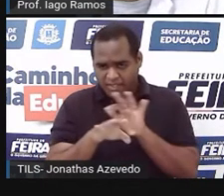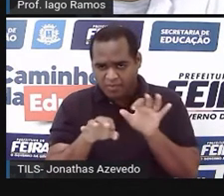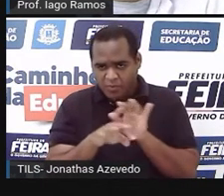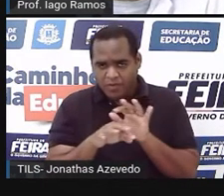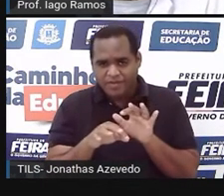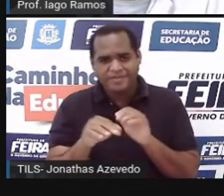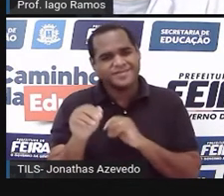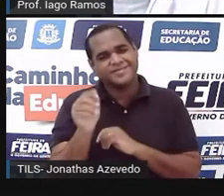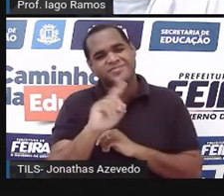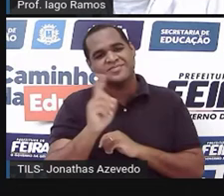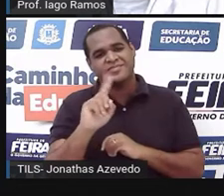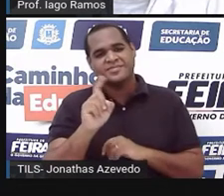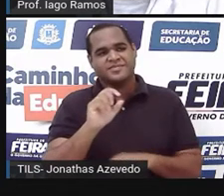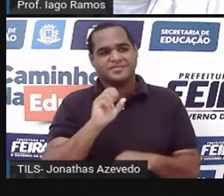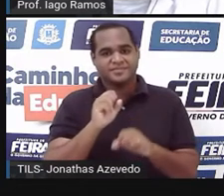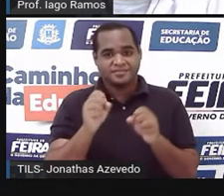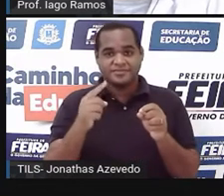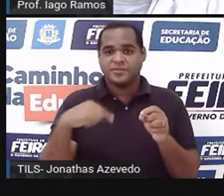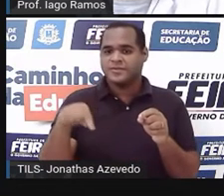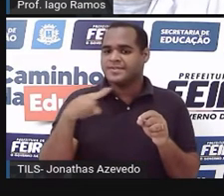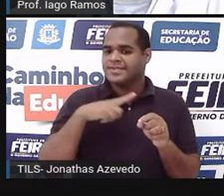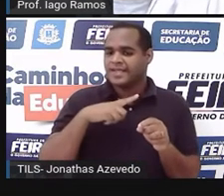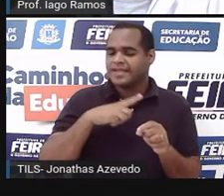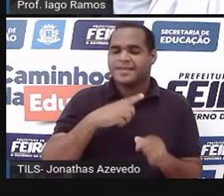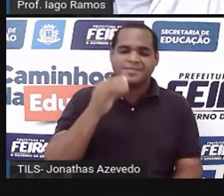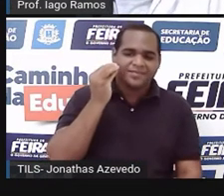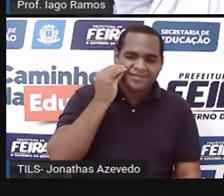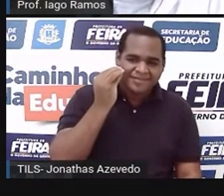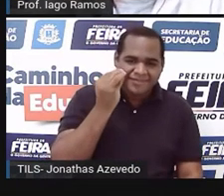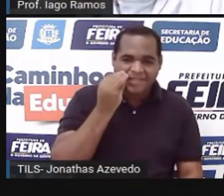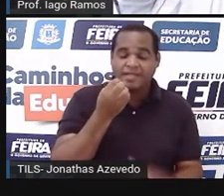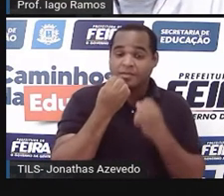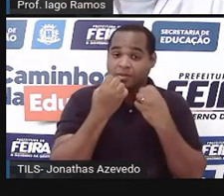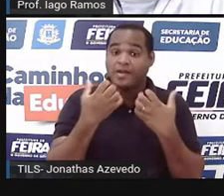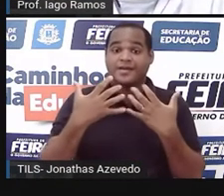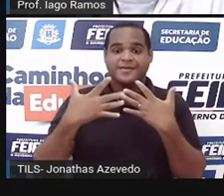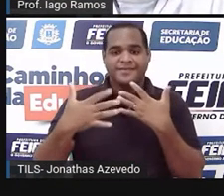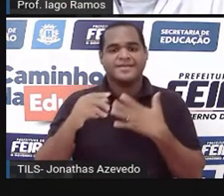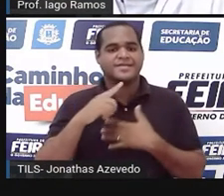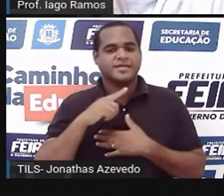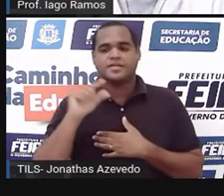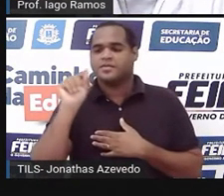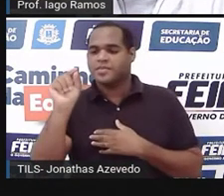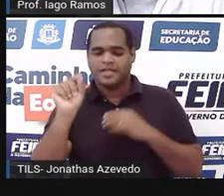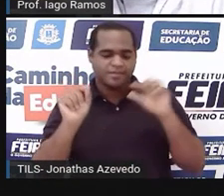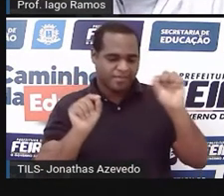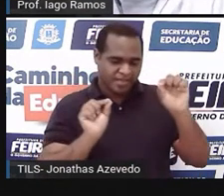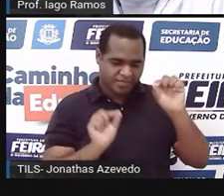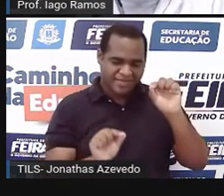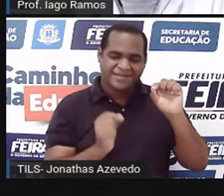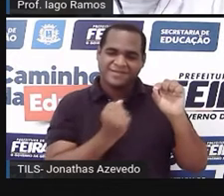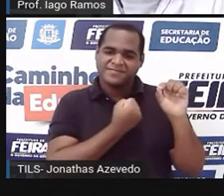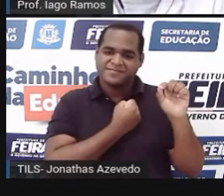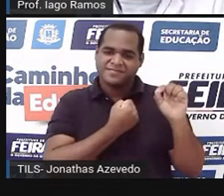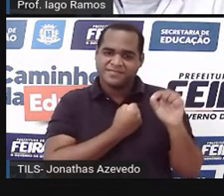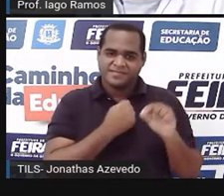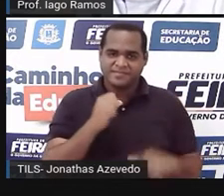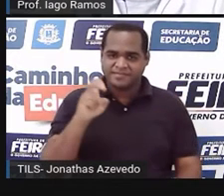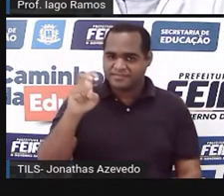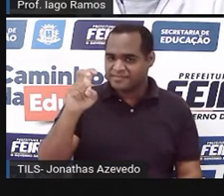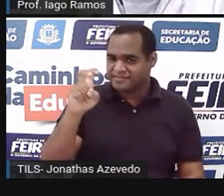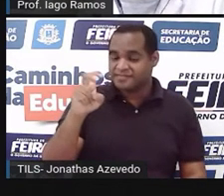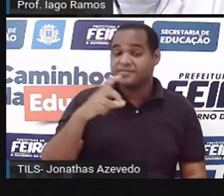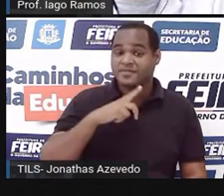Não para por aí. A gente tem que testar isso lado por lado. A gente testou com o lado 5.